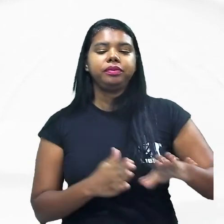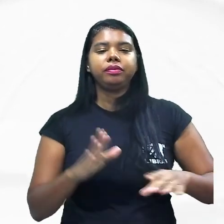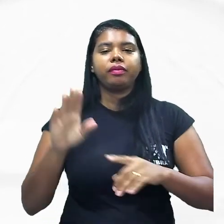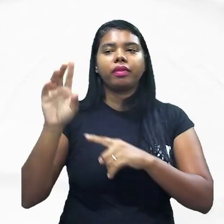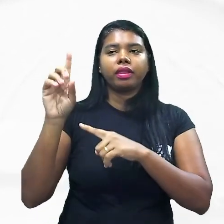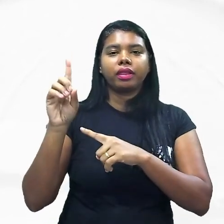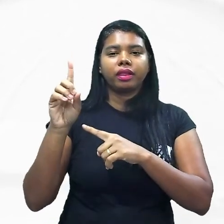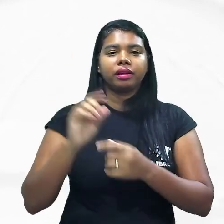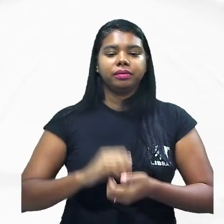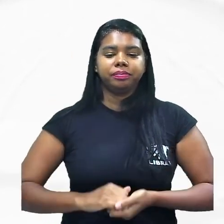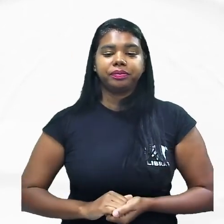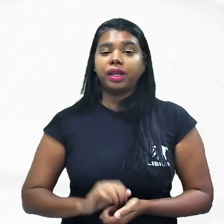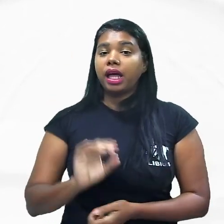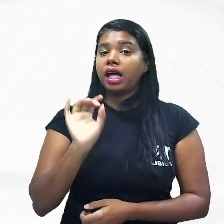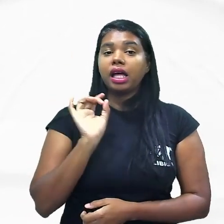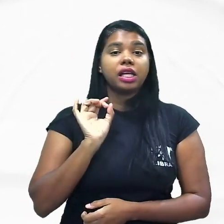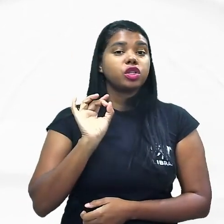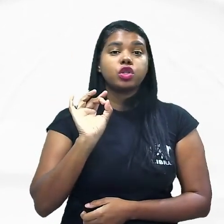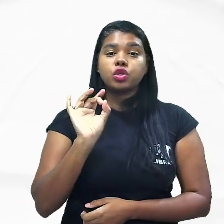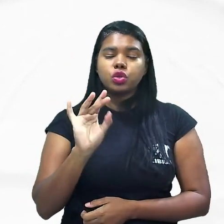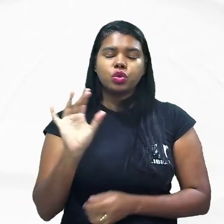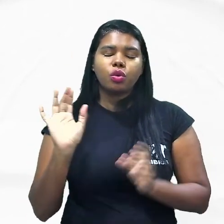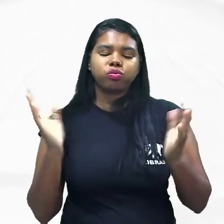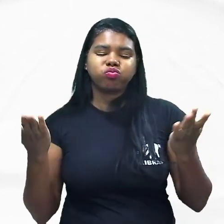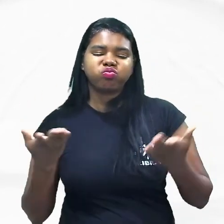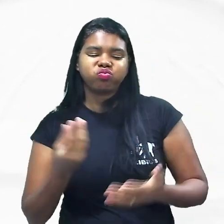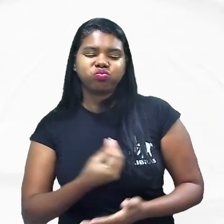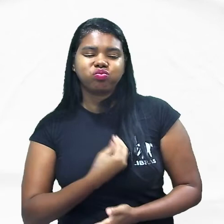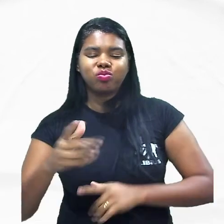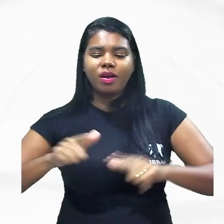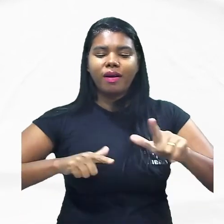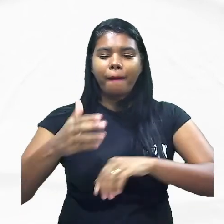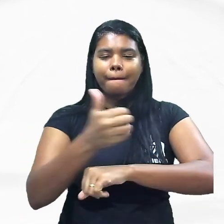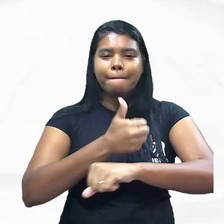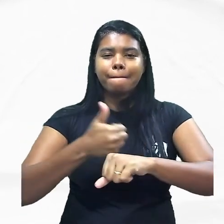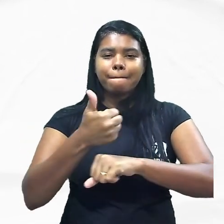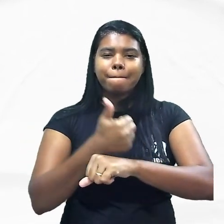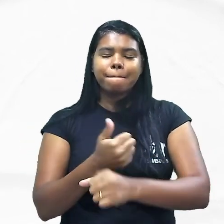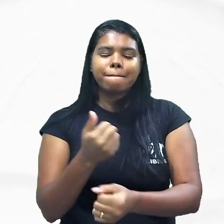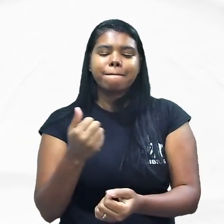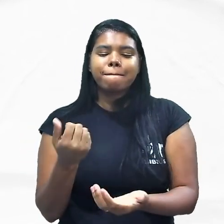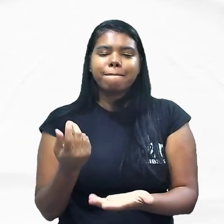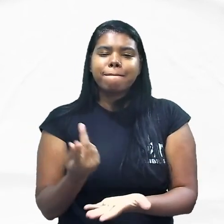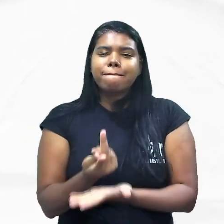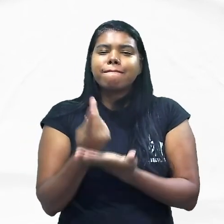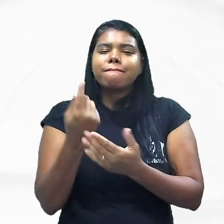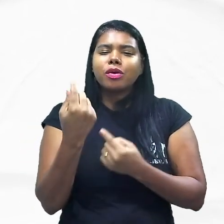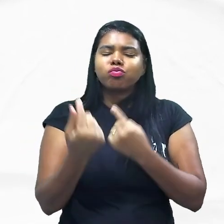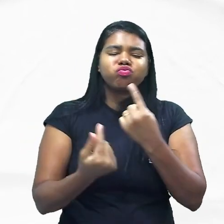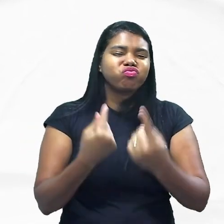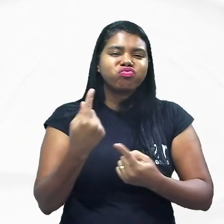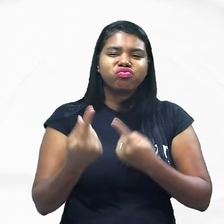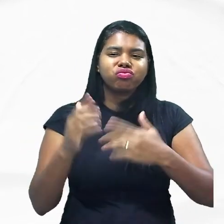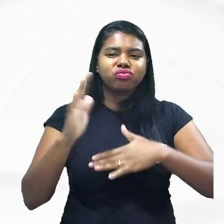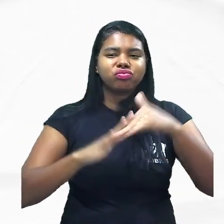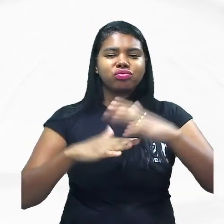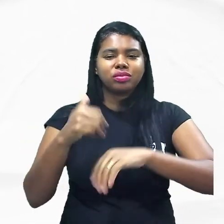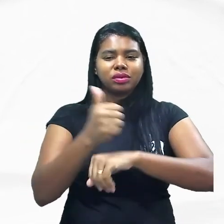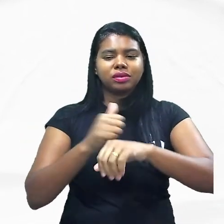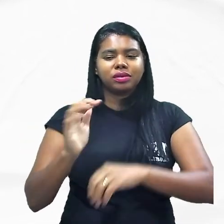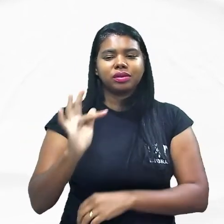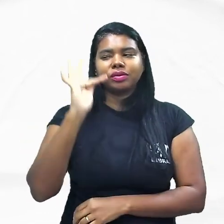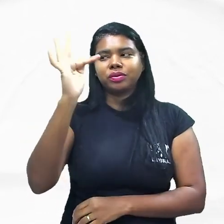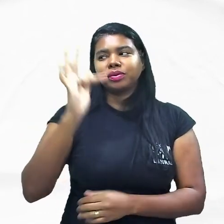assim só sobrevivirá no mercado de trabalho profissional que exercer uma das novas profissões do futuro